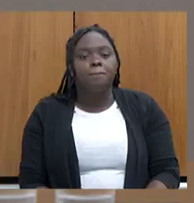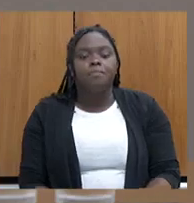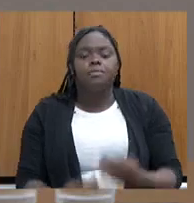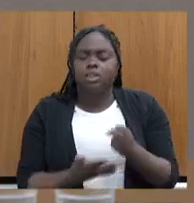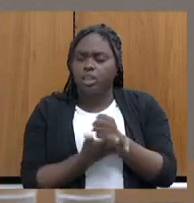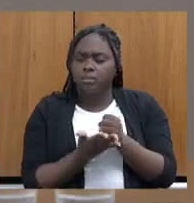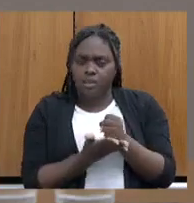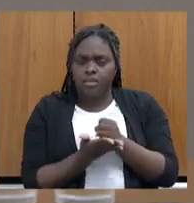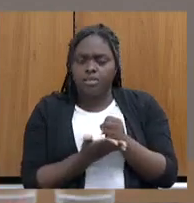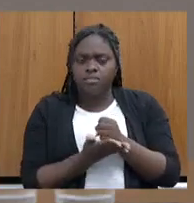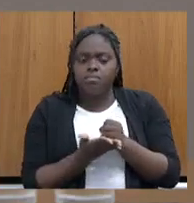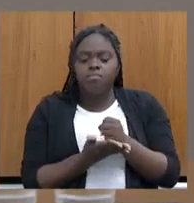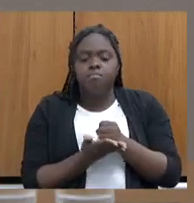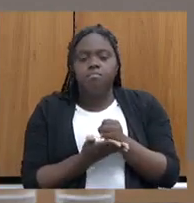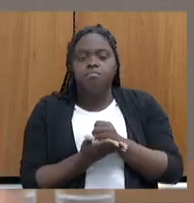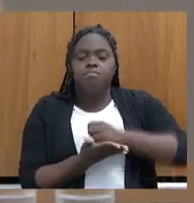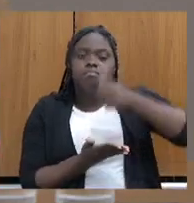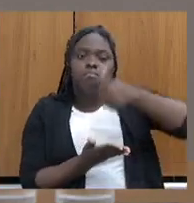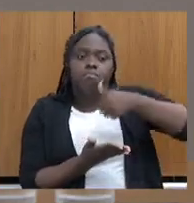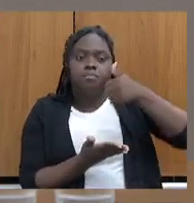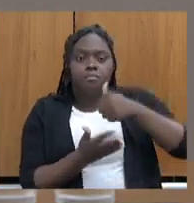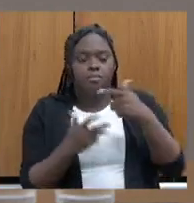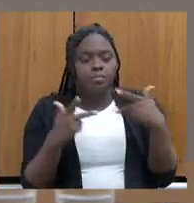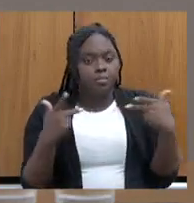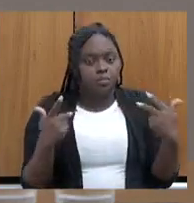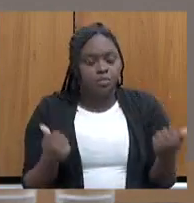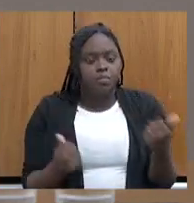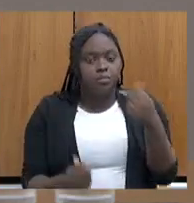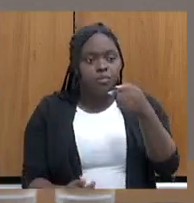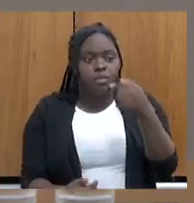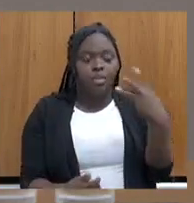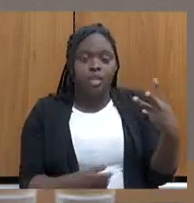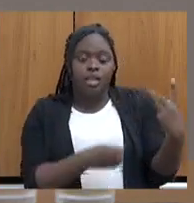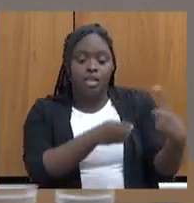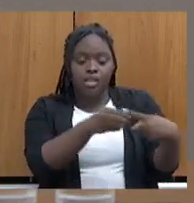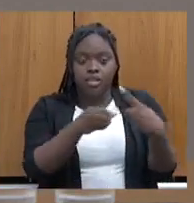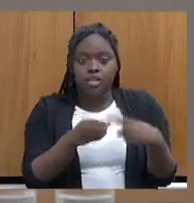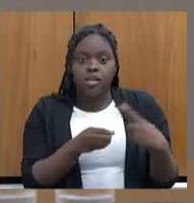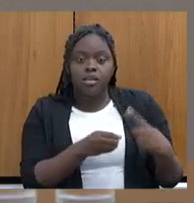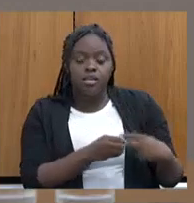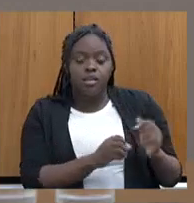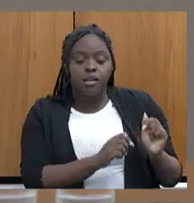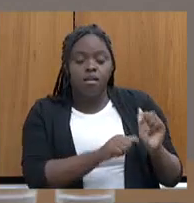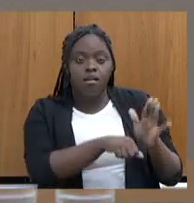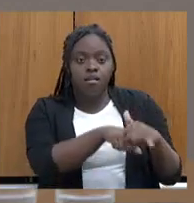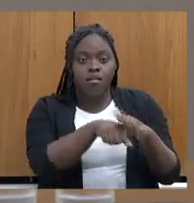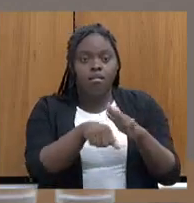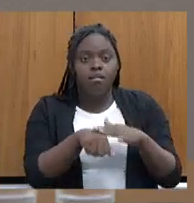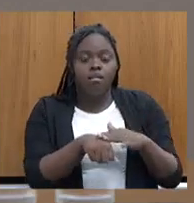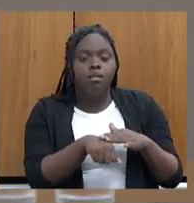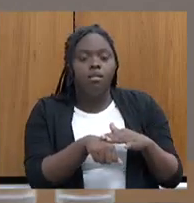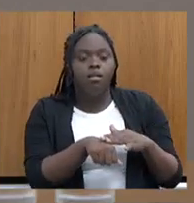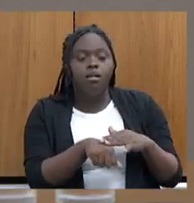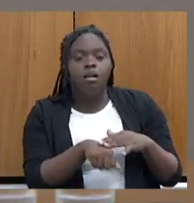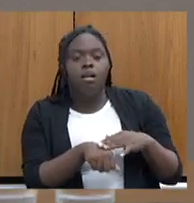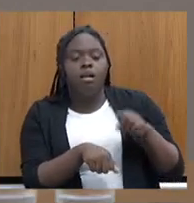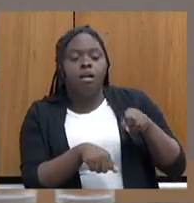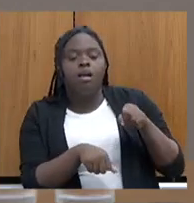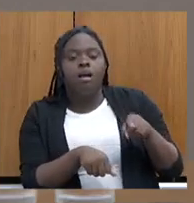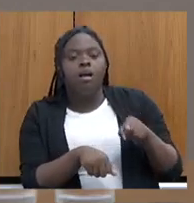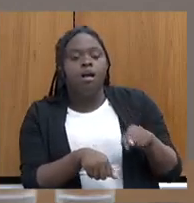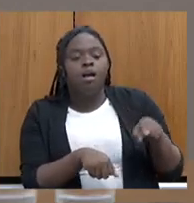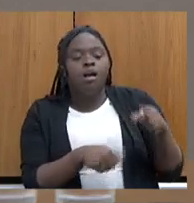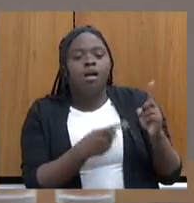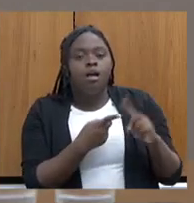básicas, a primeira coisa é que a maioria desses 73 municípios estão no Jequitinhonha,